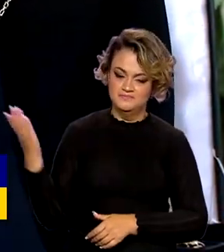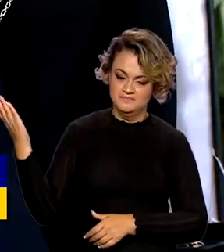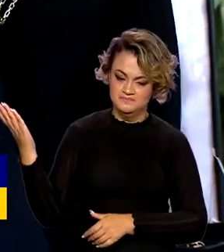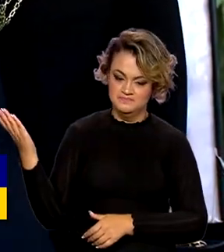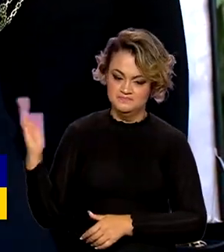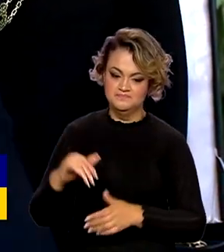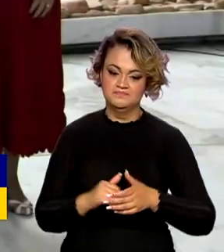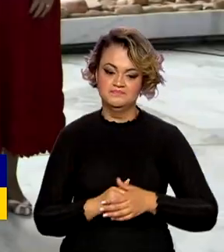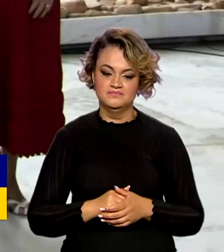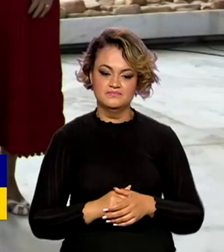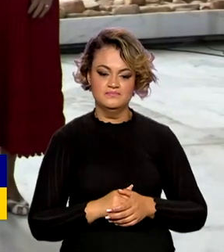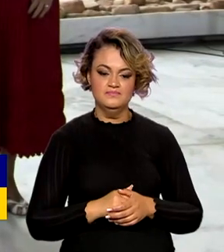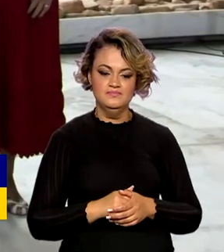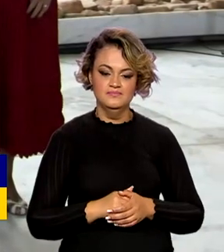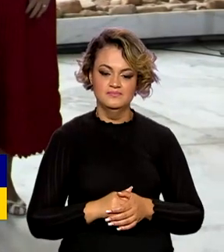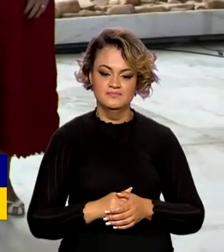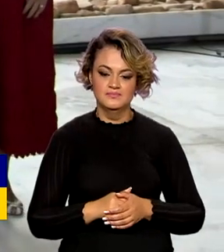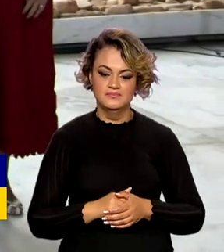a Ordem do Rio Branco.